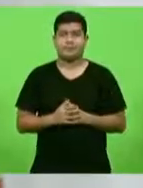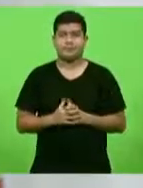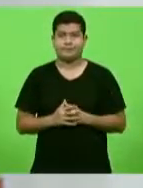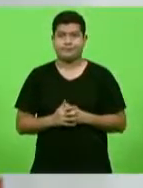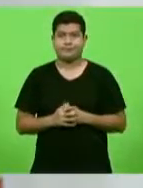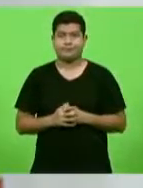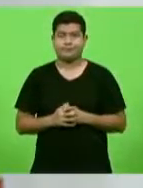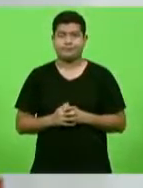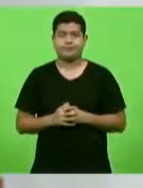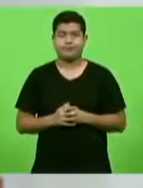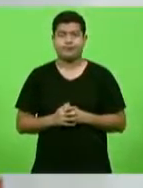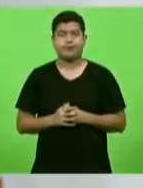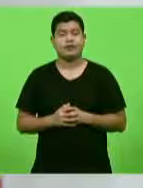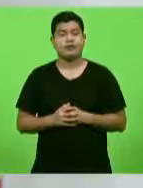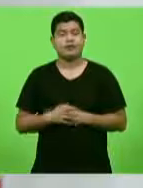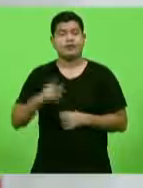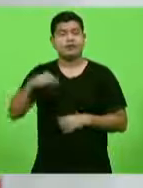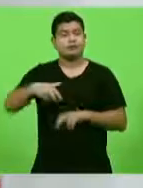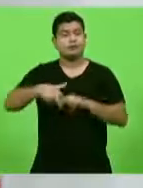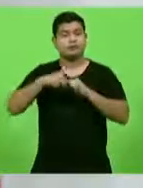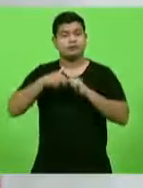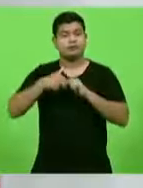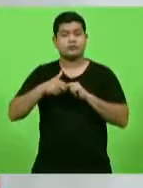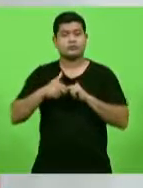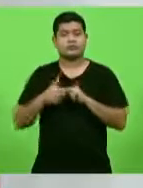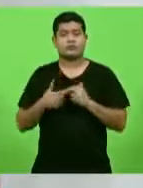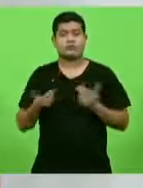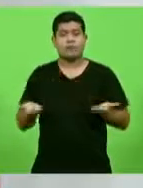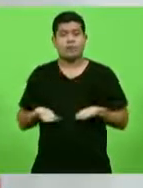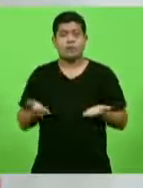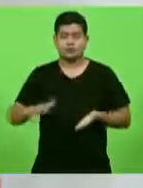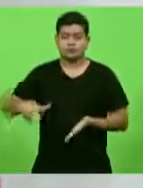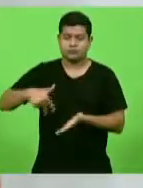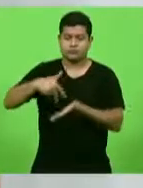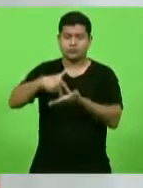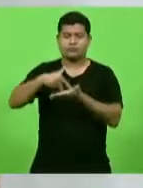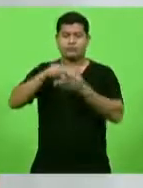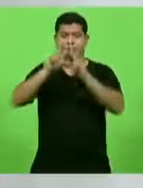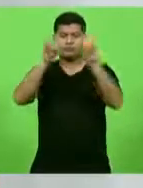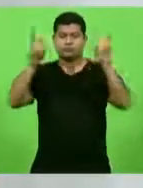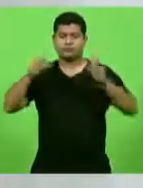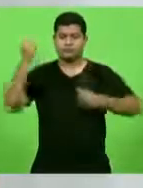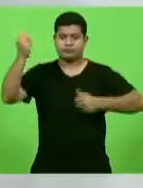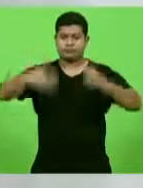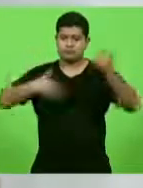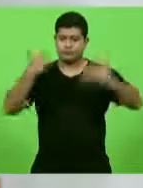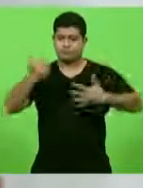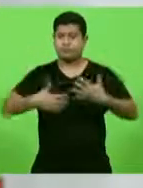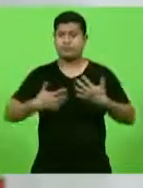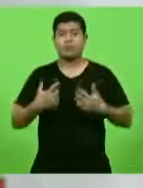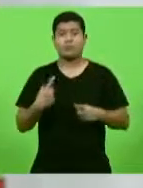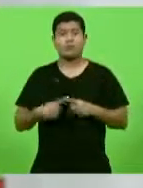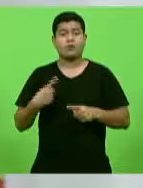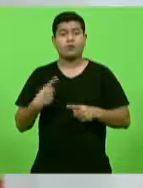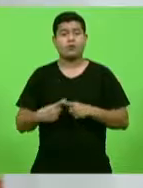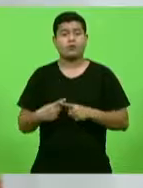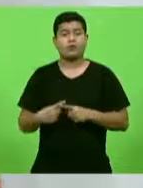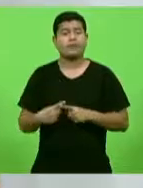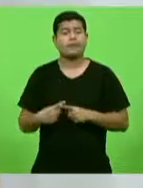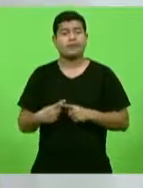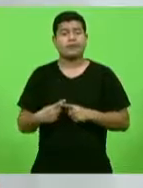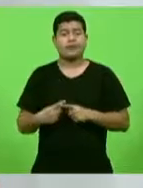E é por isso que eu trouxe o assunto hoje à nossa sessão, porque, nesse momento,